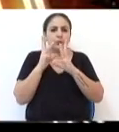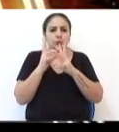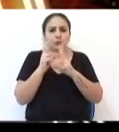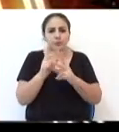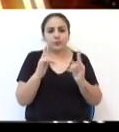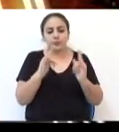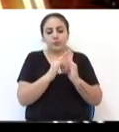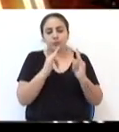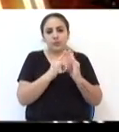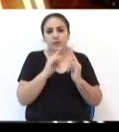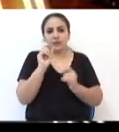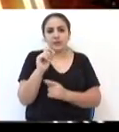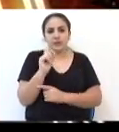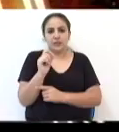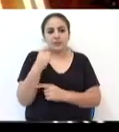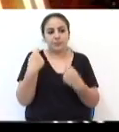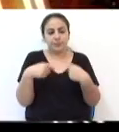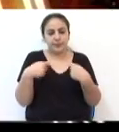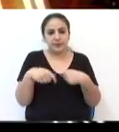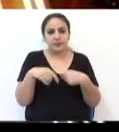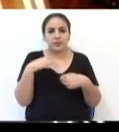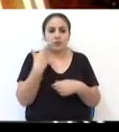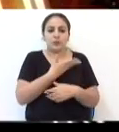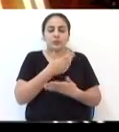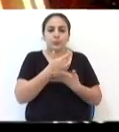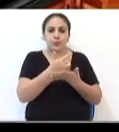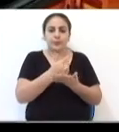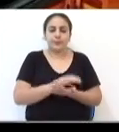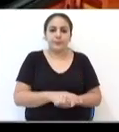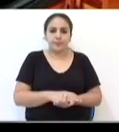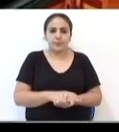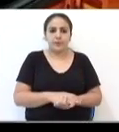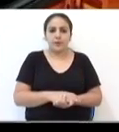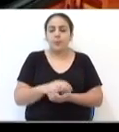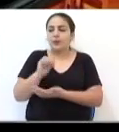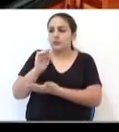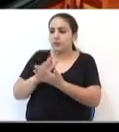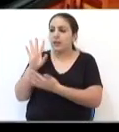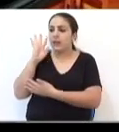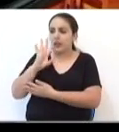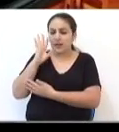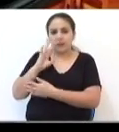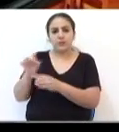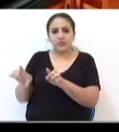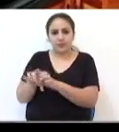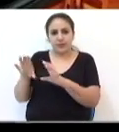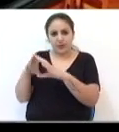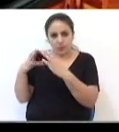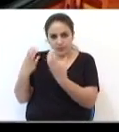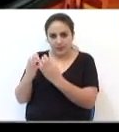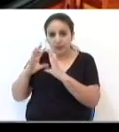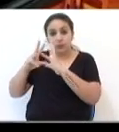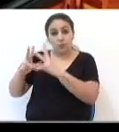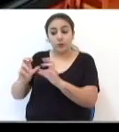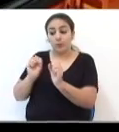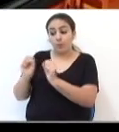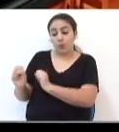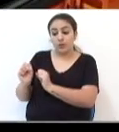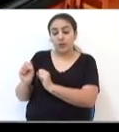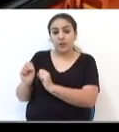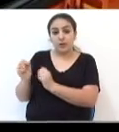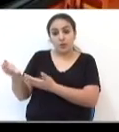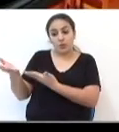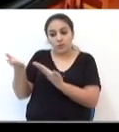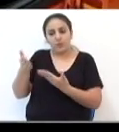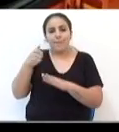essas entidades que tanto necessitam do nosso apoio. Uma atividade muito legal aí também, que é a comunidade toda convidada a